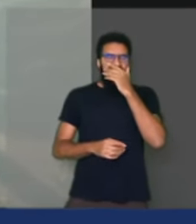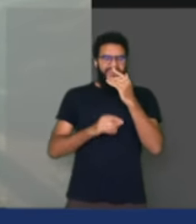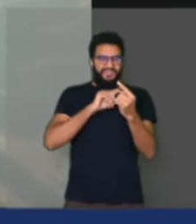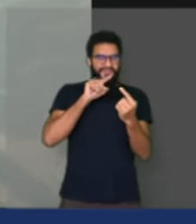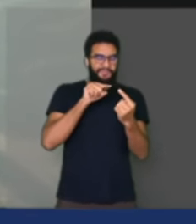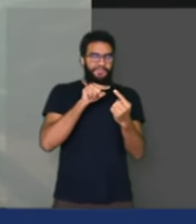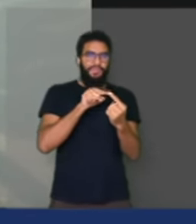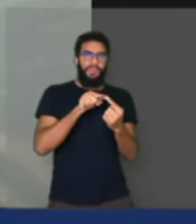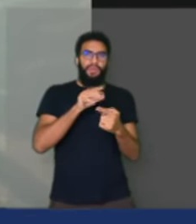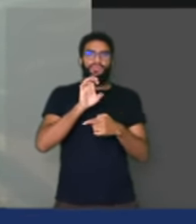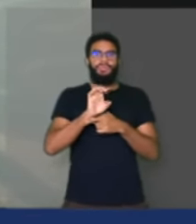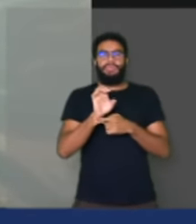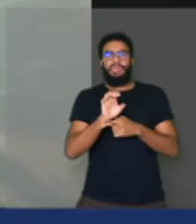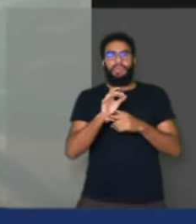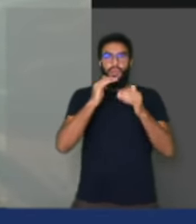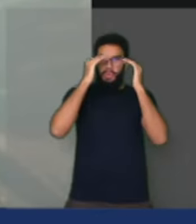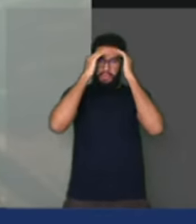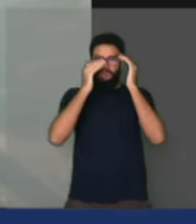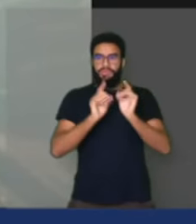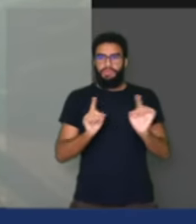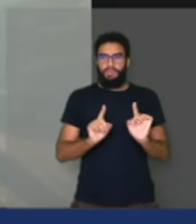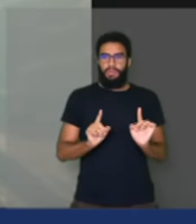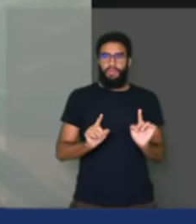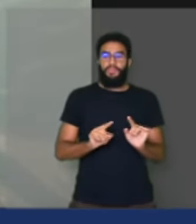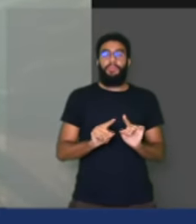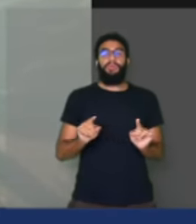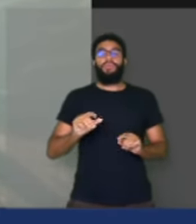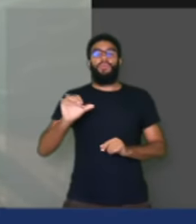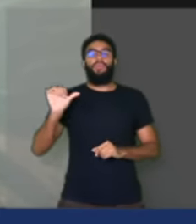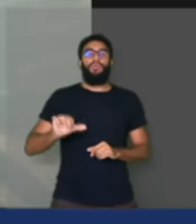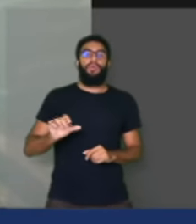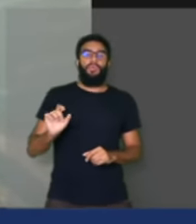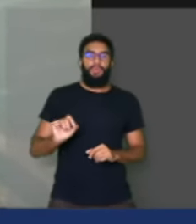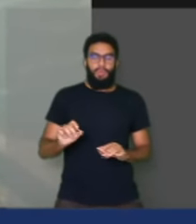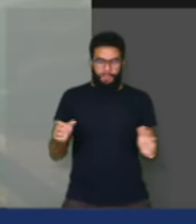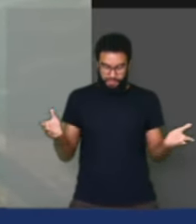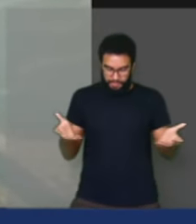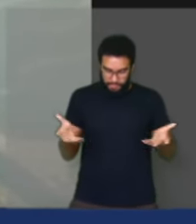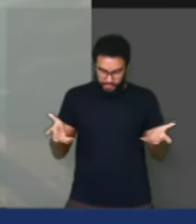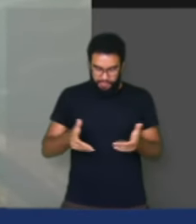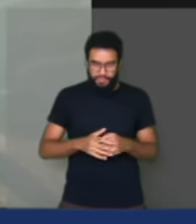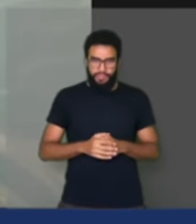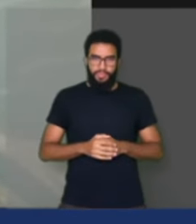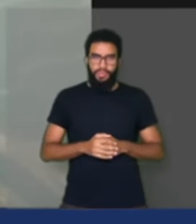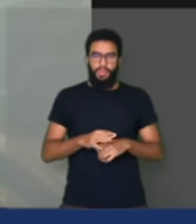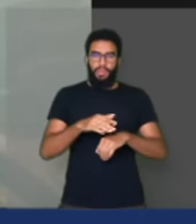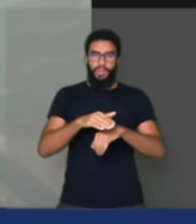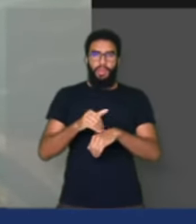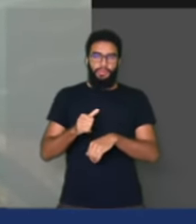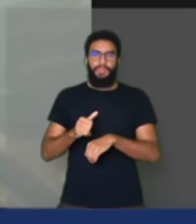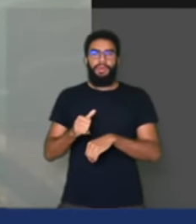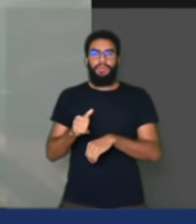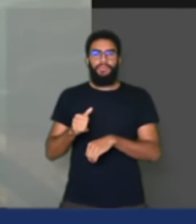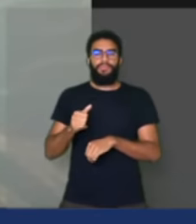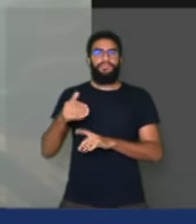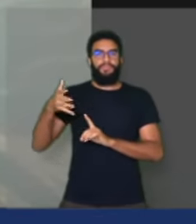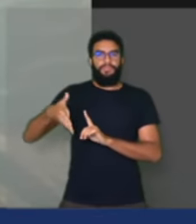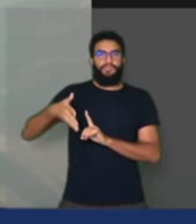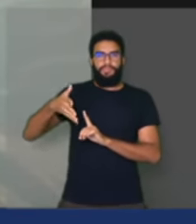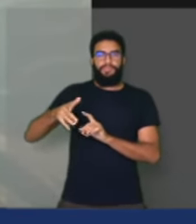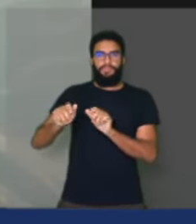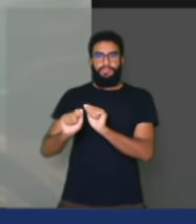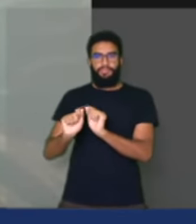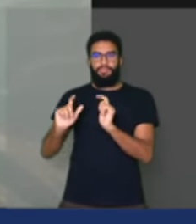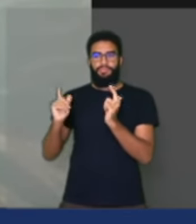o Estado não tem cumprido a missão dele. Mas o pior de tudo não é isso. O pior de tudo é que hoje estava intimado para ser ouvido na Assembleia Legislativa